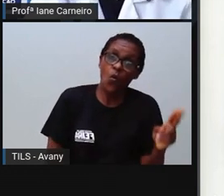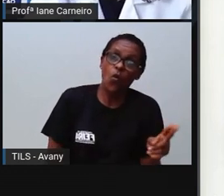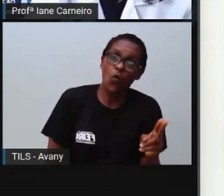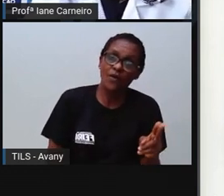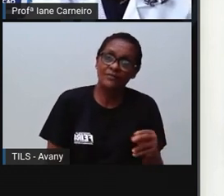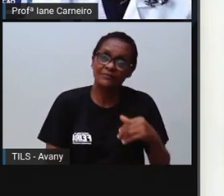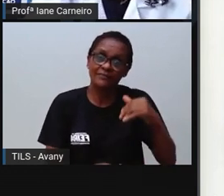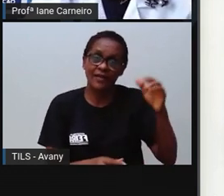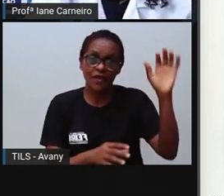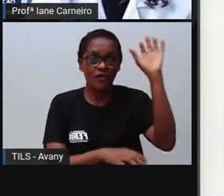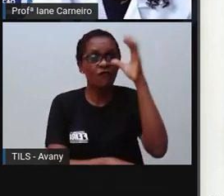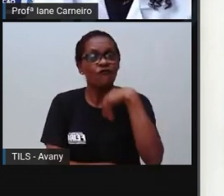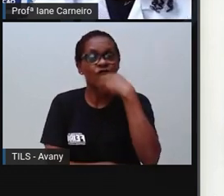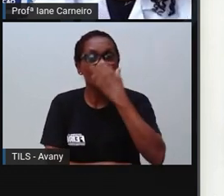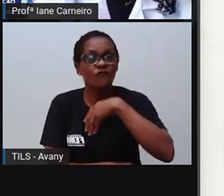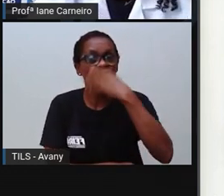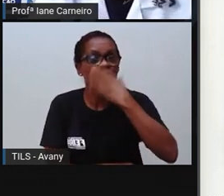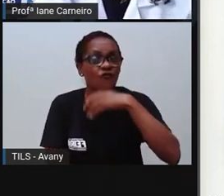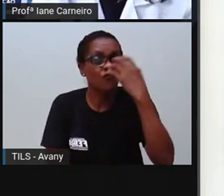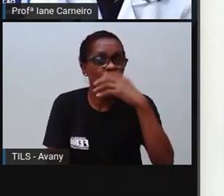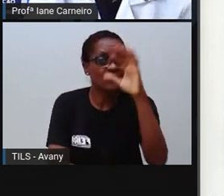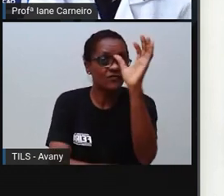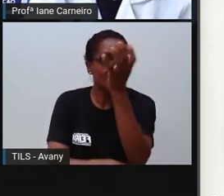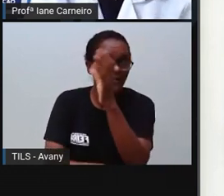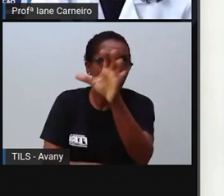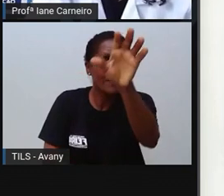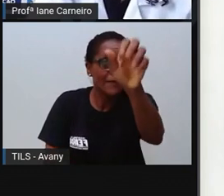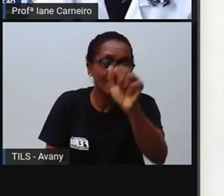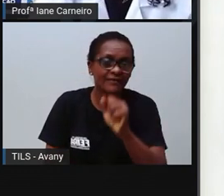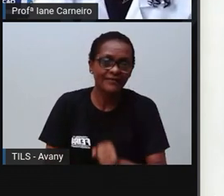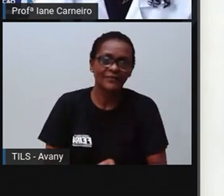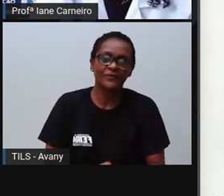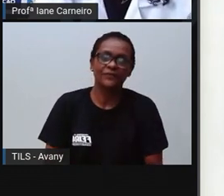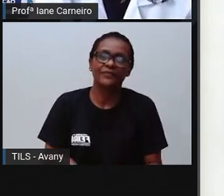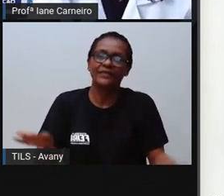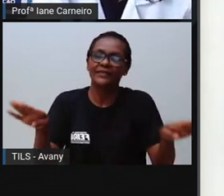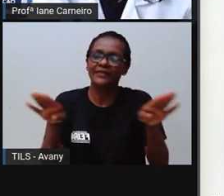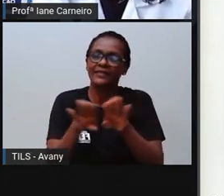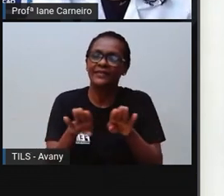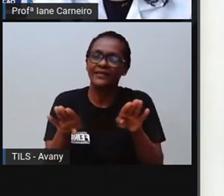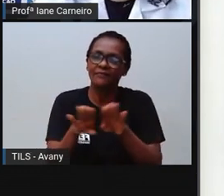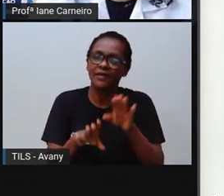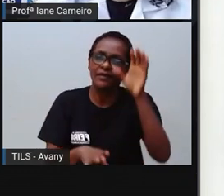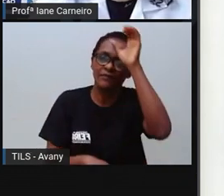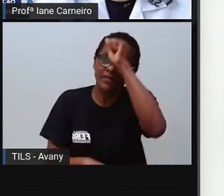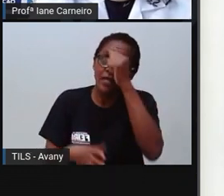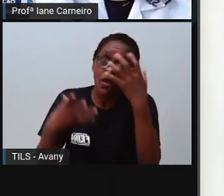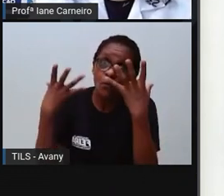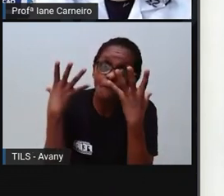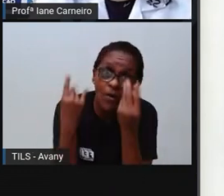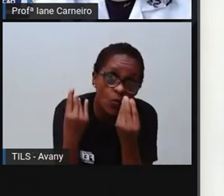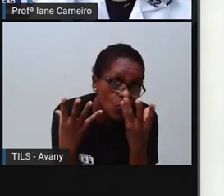As mãos servem para brincar, para aprender, para fazer e construir coisas.